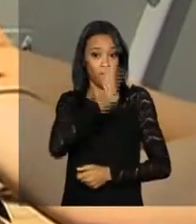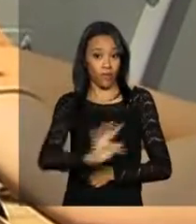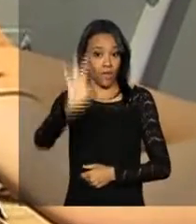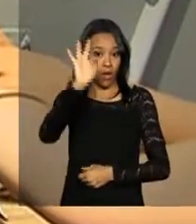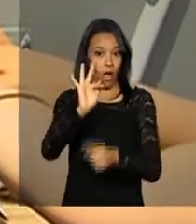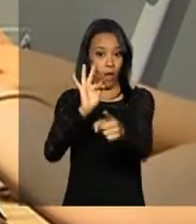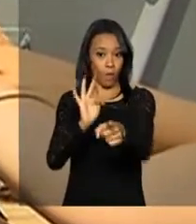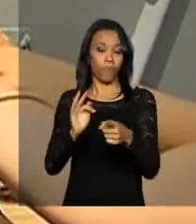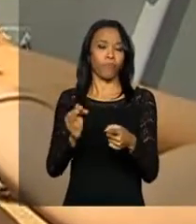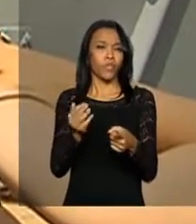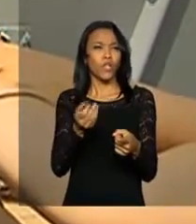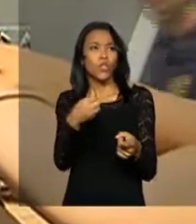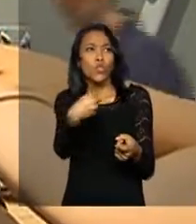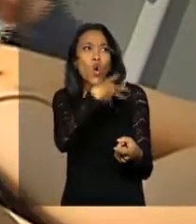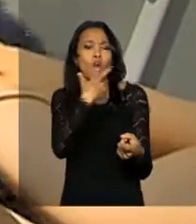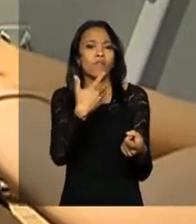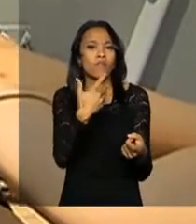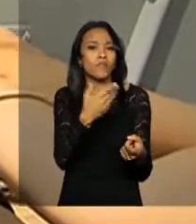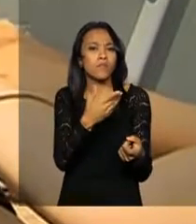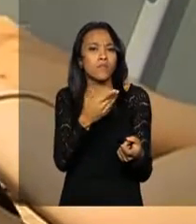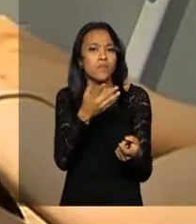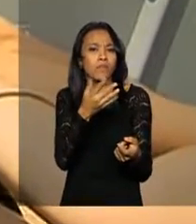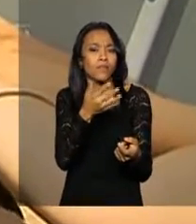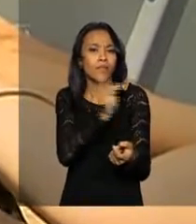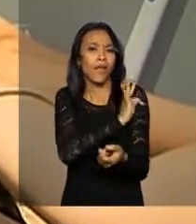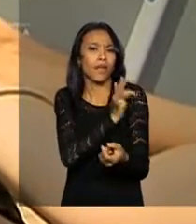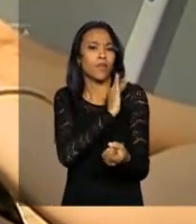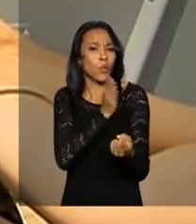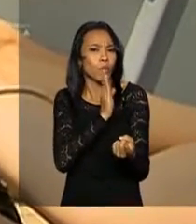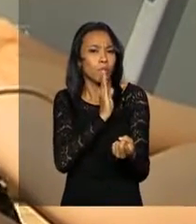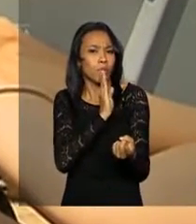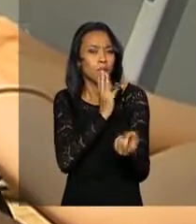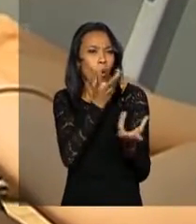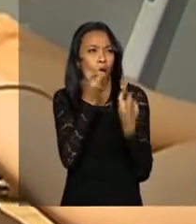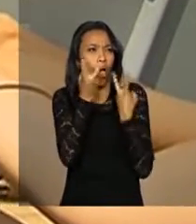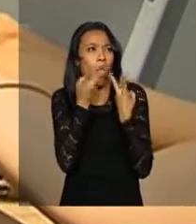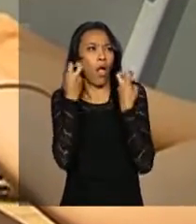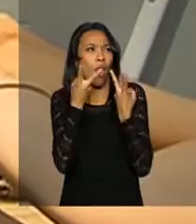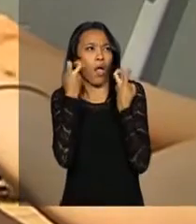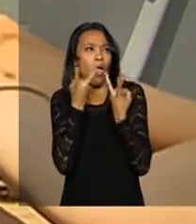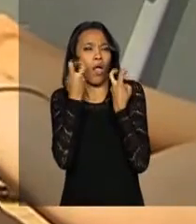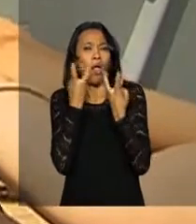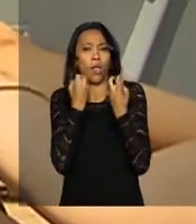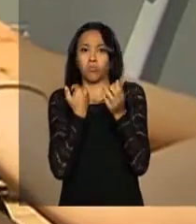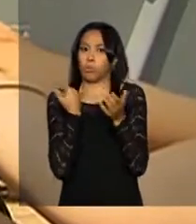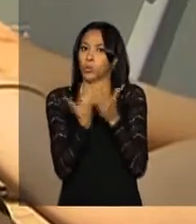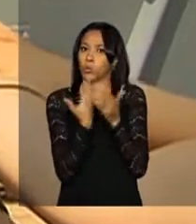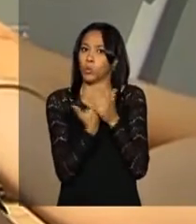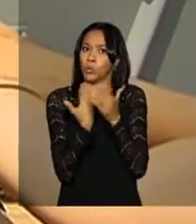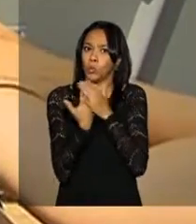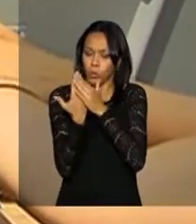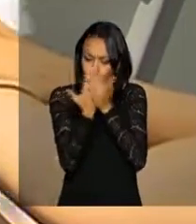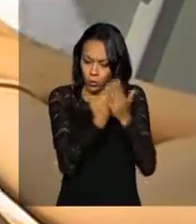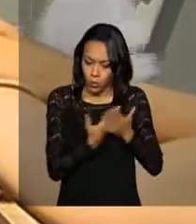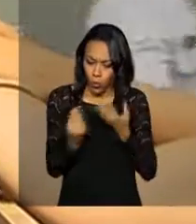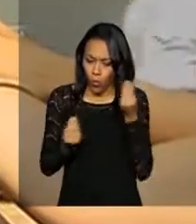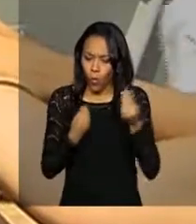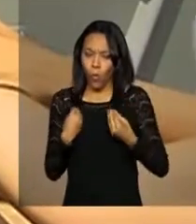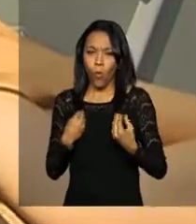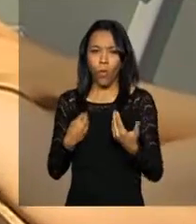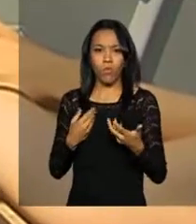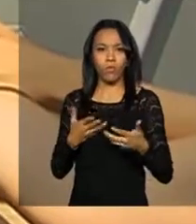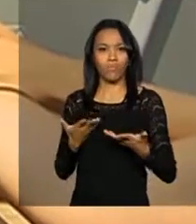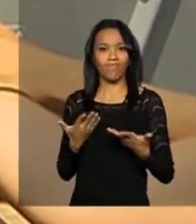com textas novas e veio fruto de um estudo para fazer a melhor forma de abordagem